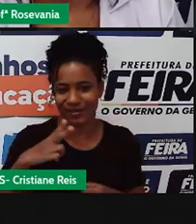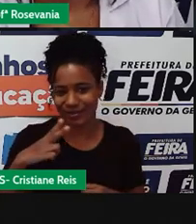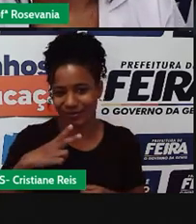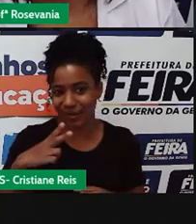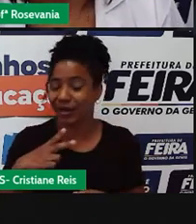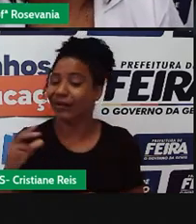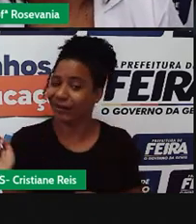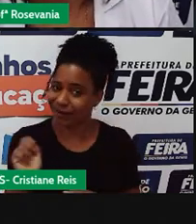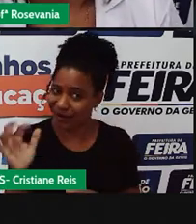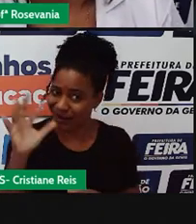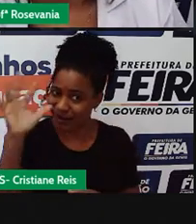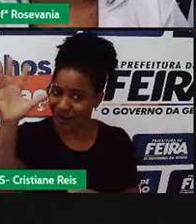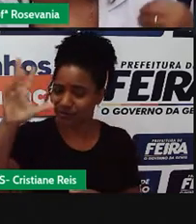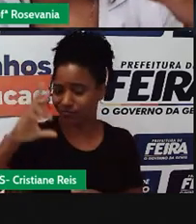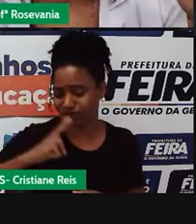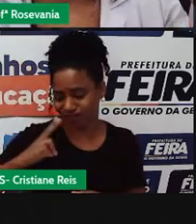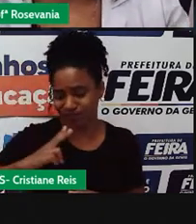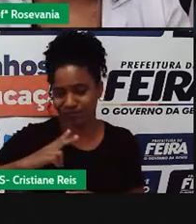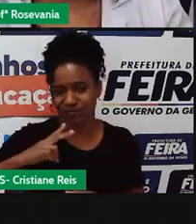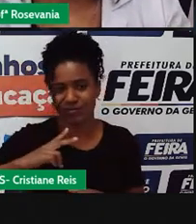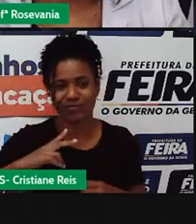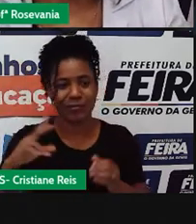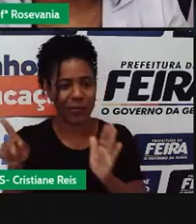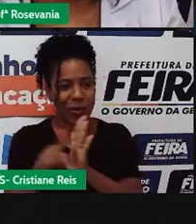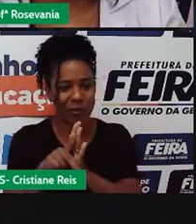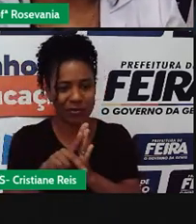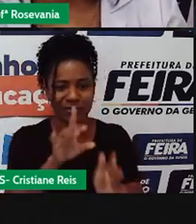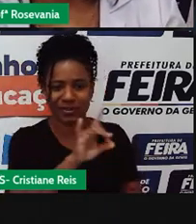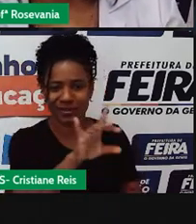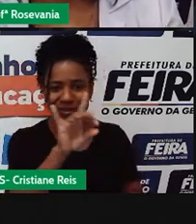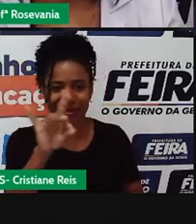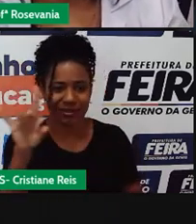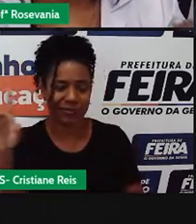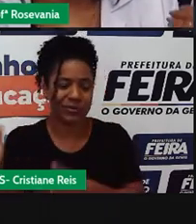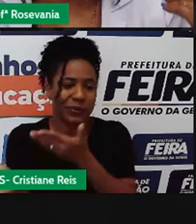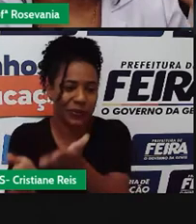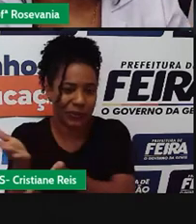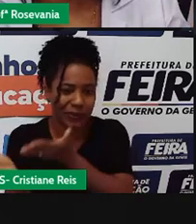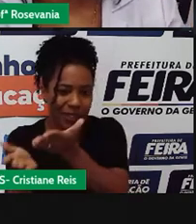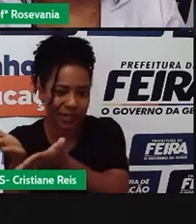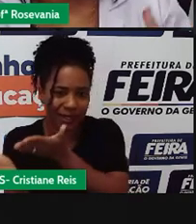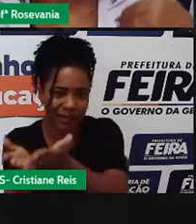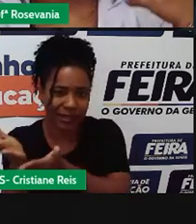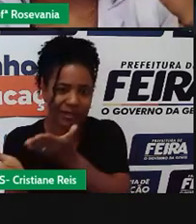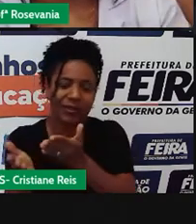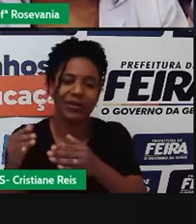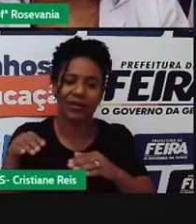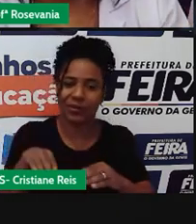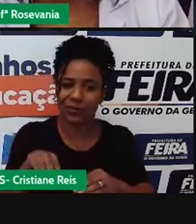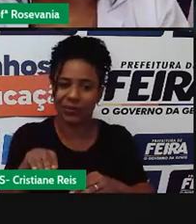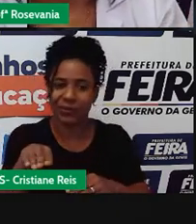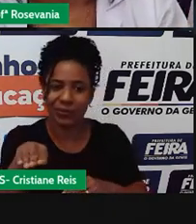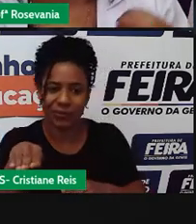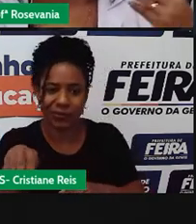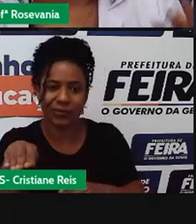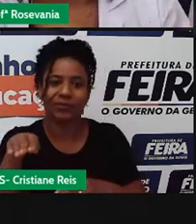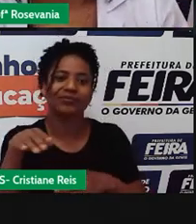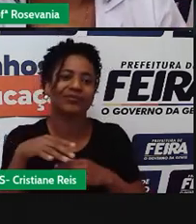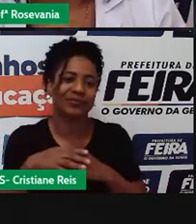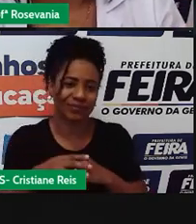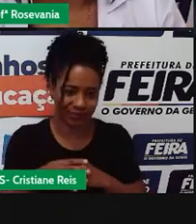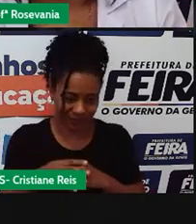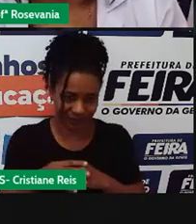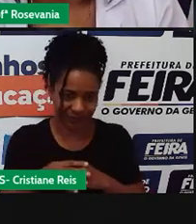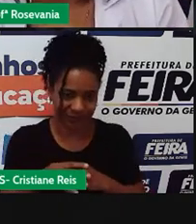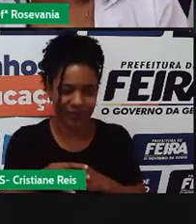mais caro, porque são carros particulares, precisa de todo um cuidado, de ter estacionamento, levam poucas pessoas, uma